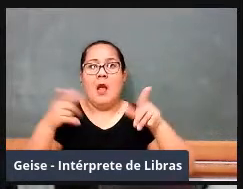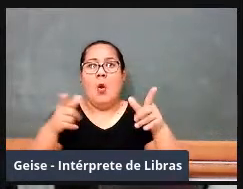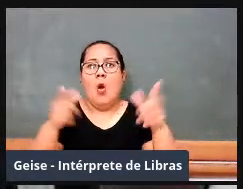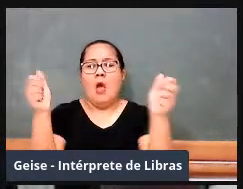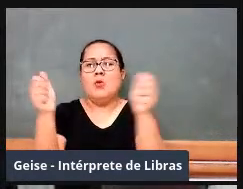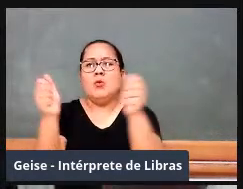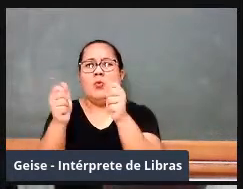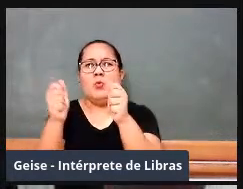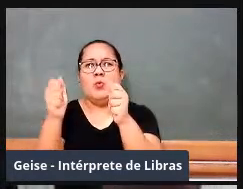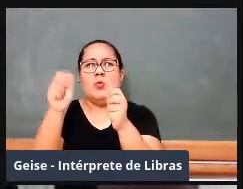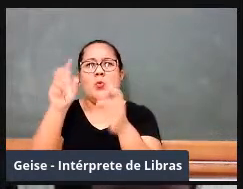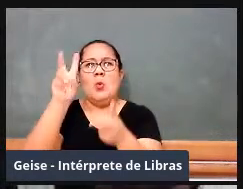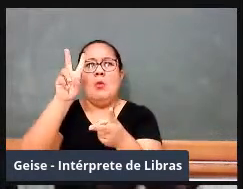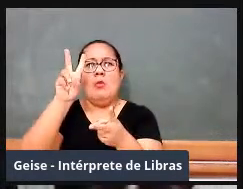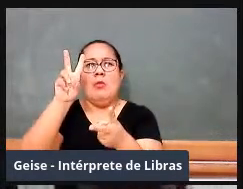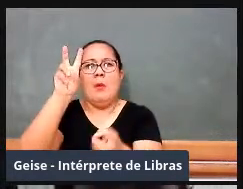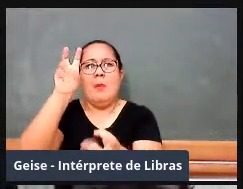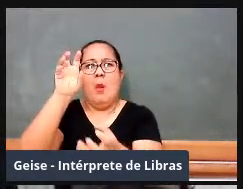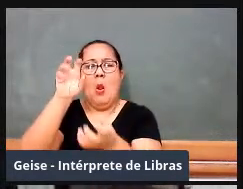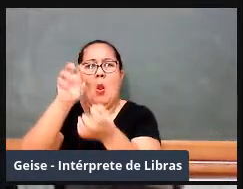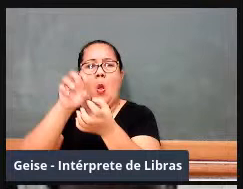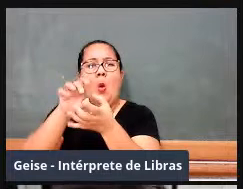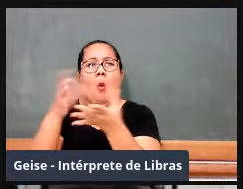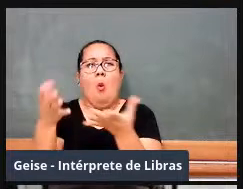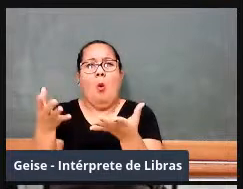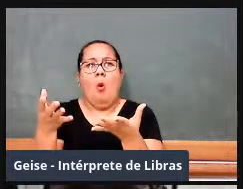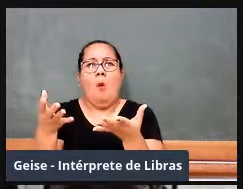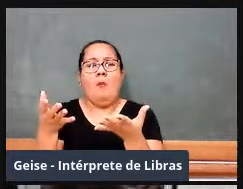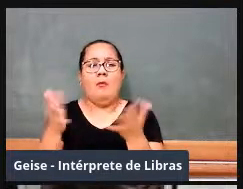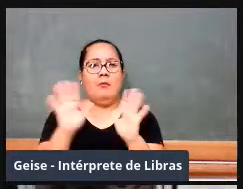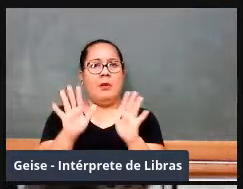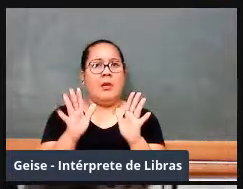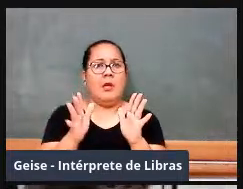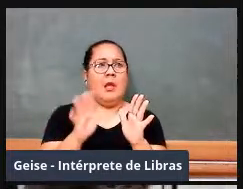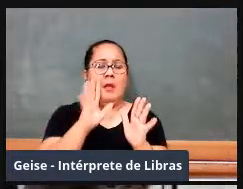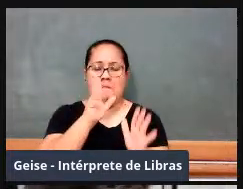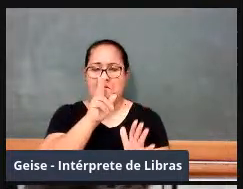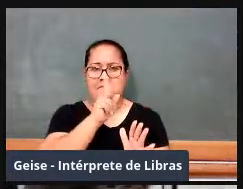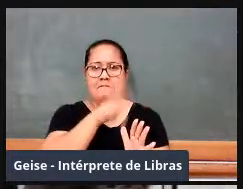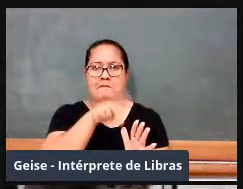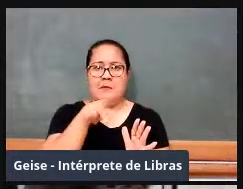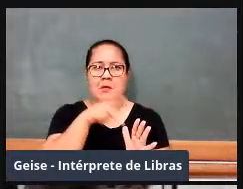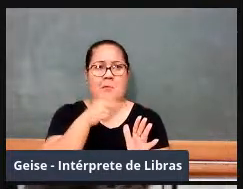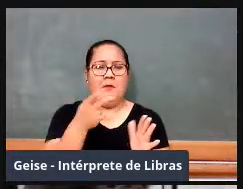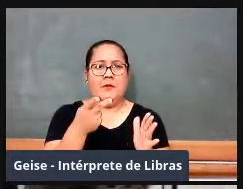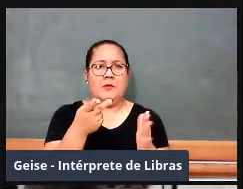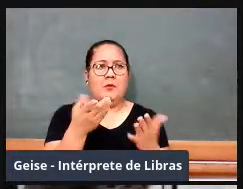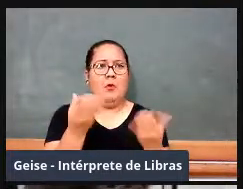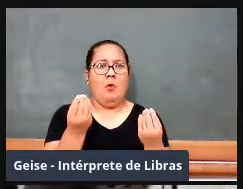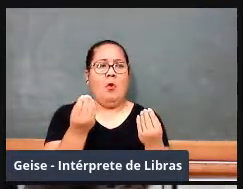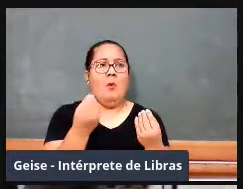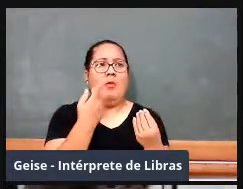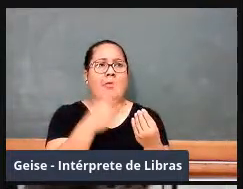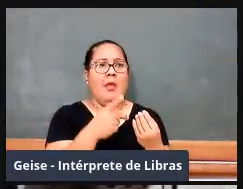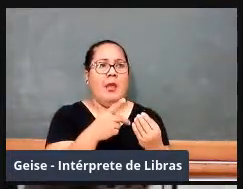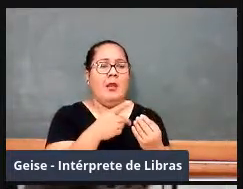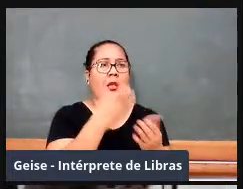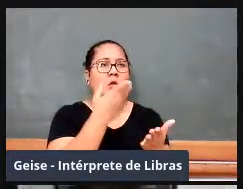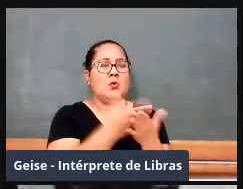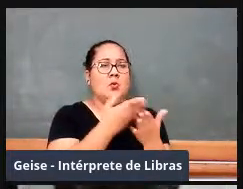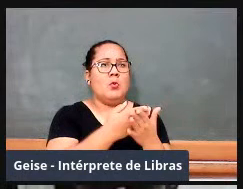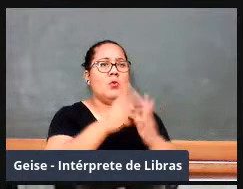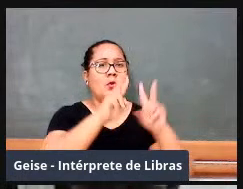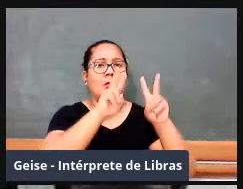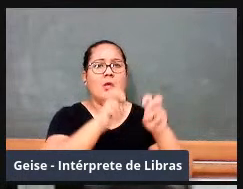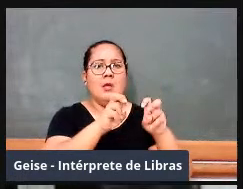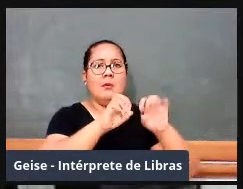como é que vamos fazer agora? Se os professores estão em concurso por cadeiras e agora vai juntar, como é